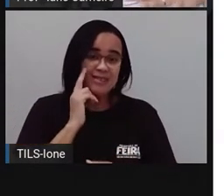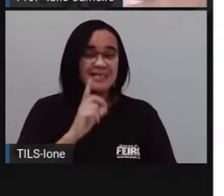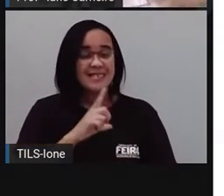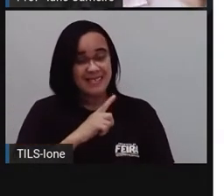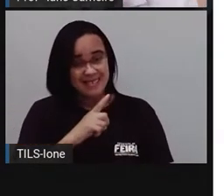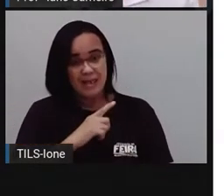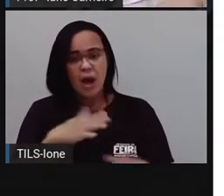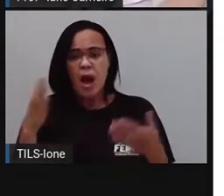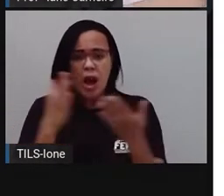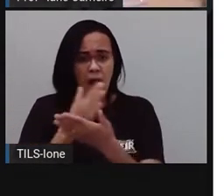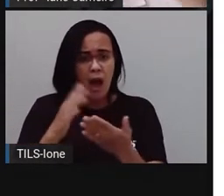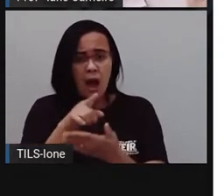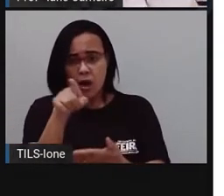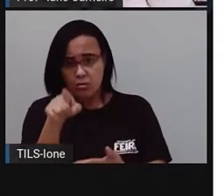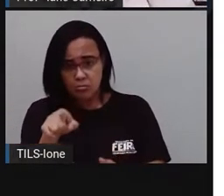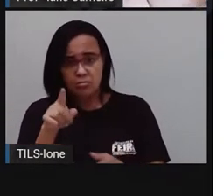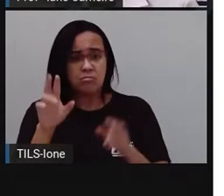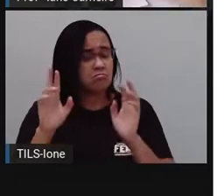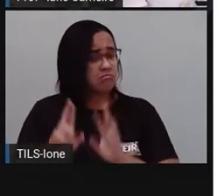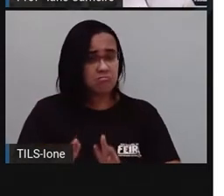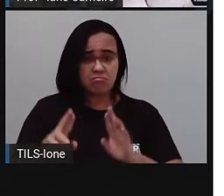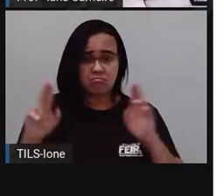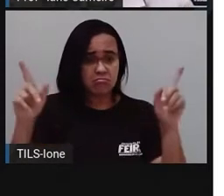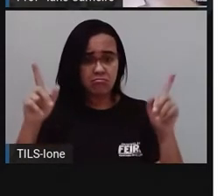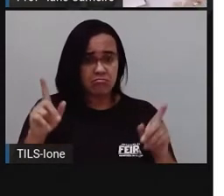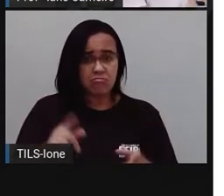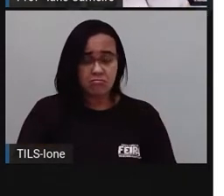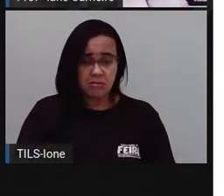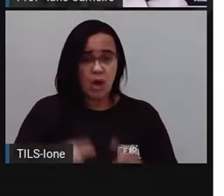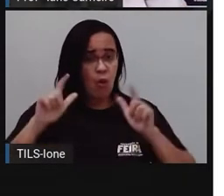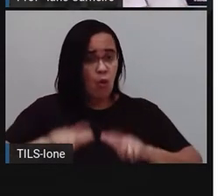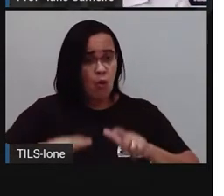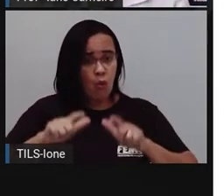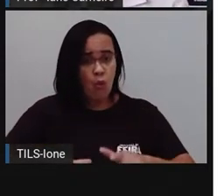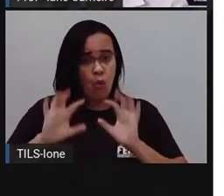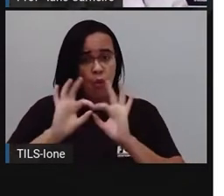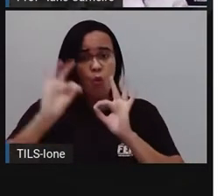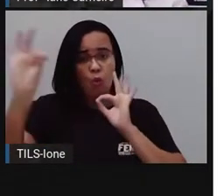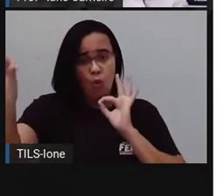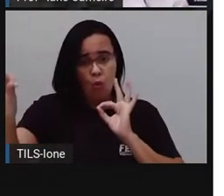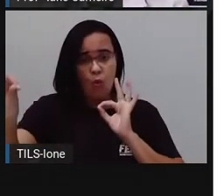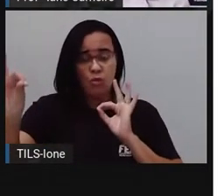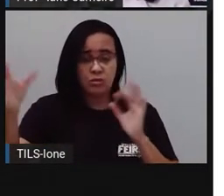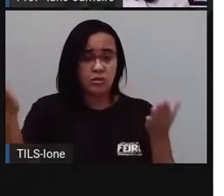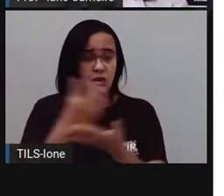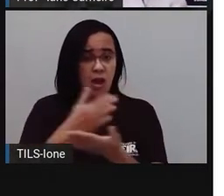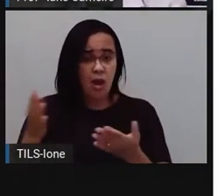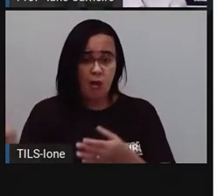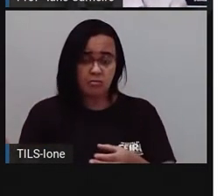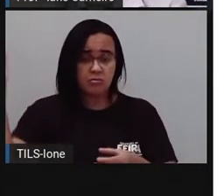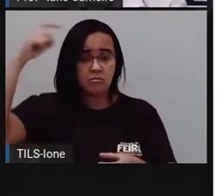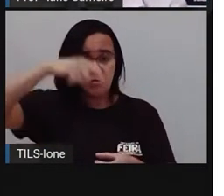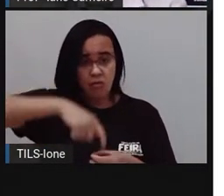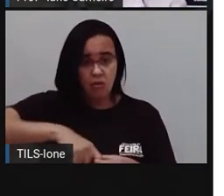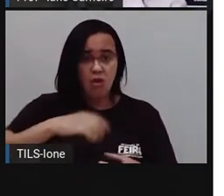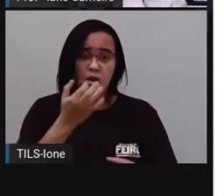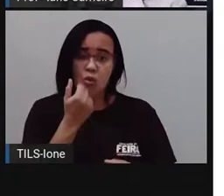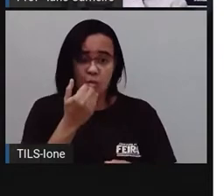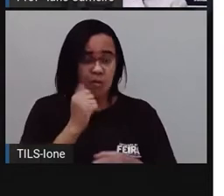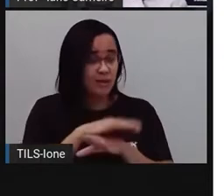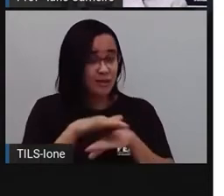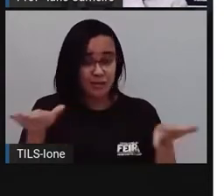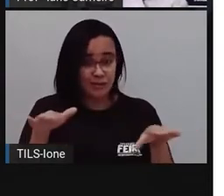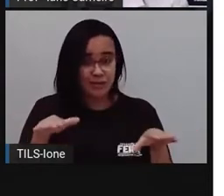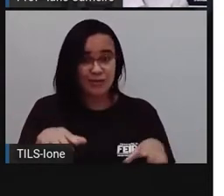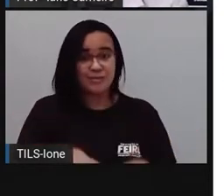vêm, né, em épocas pra se reproduzir, pra se alimentar. Mas os botos nascem aqui nos rios brasileiros.